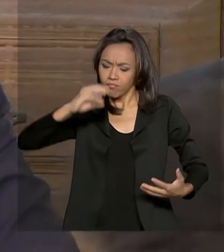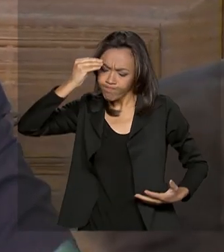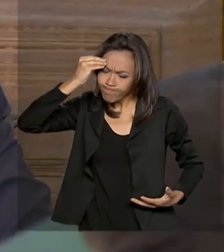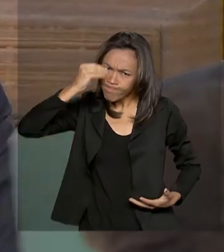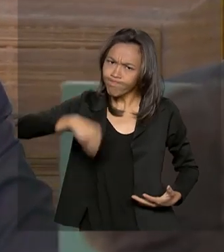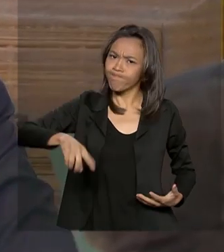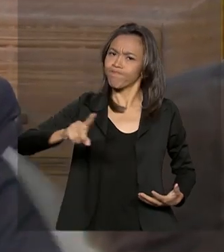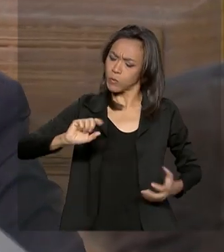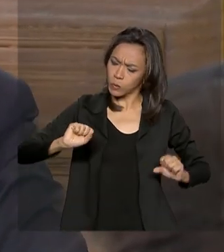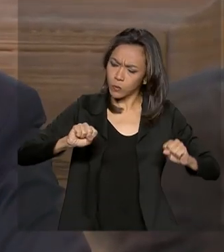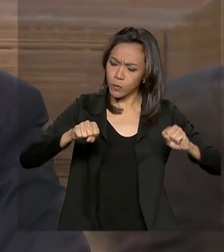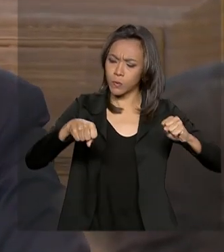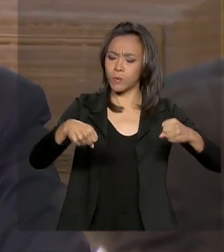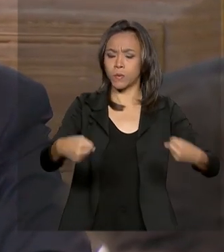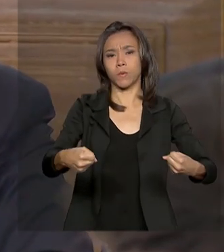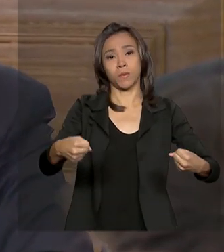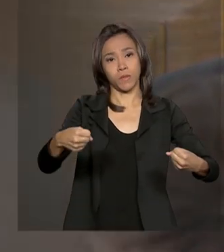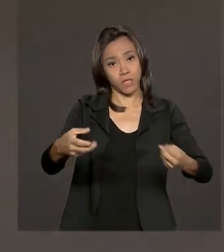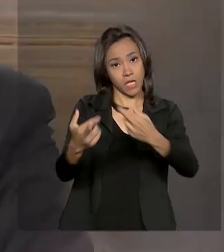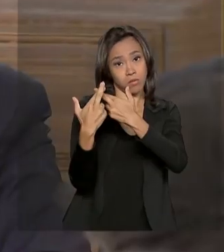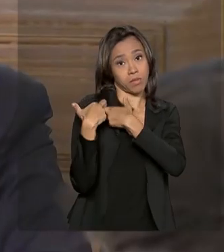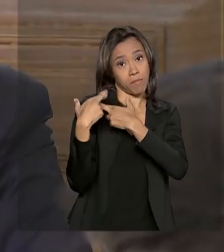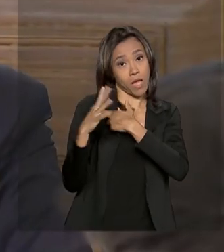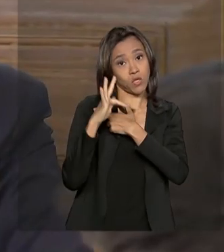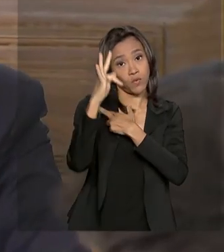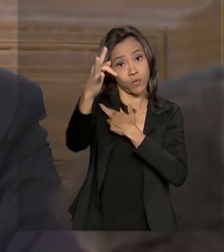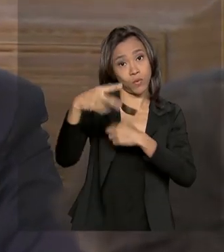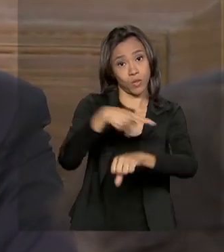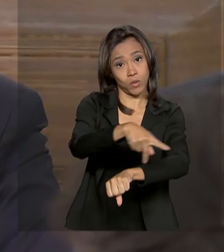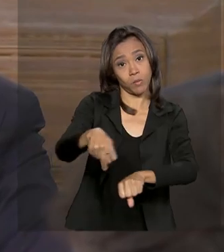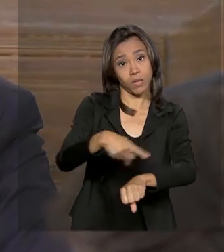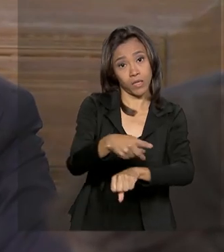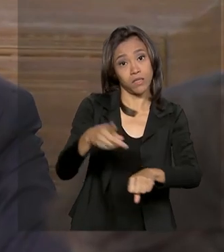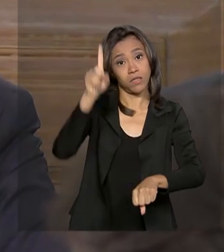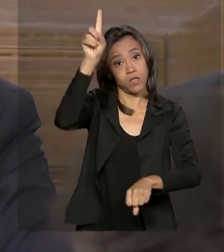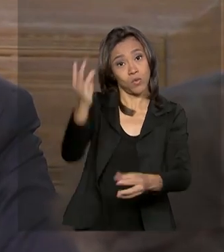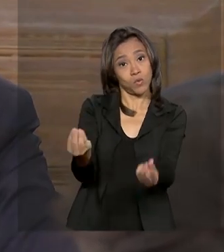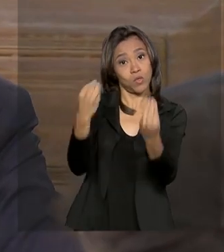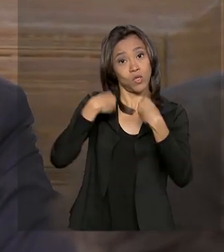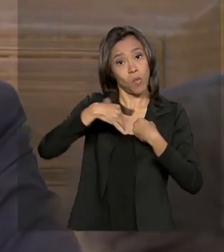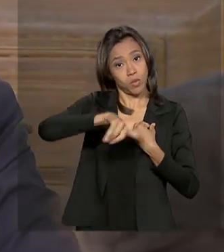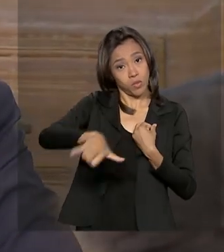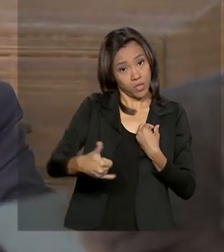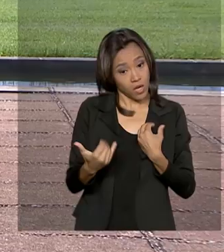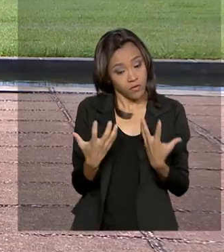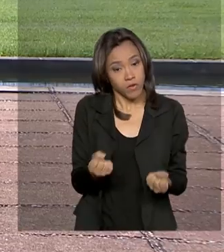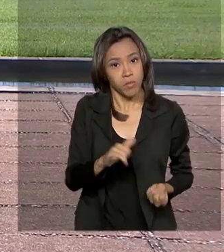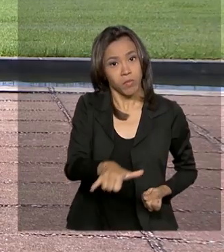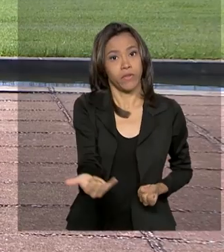responsabilidade com o futuro dessa nação. Não teremos outra chance. Deus nos deu essa oportunidade, vamos aproveitá-la muito bem.